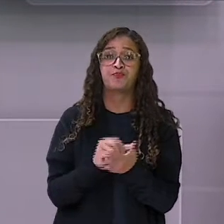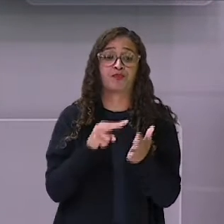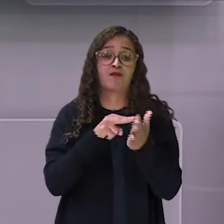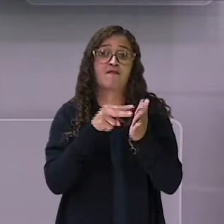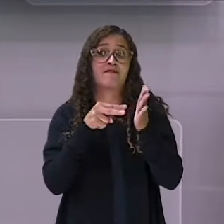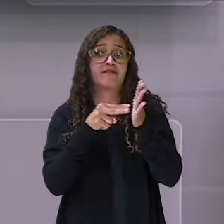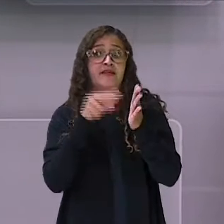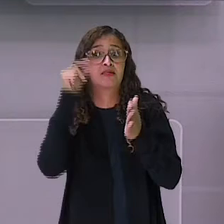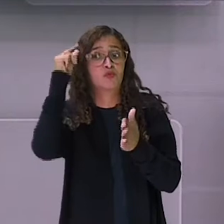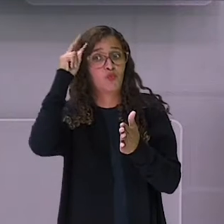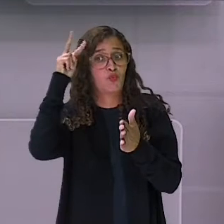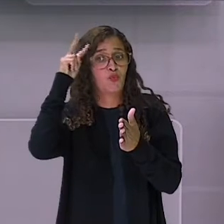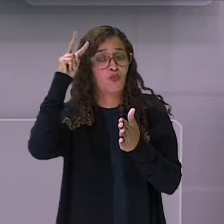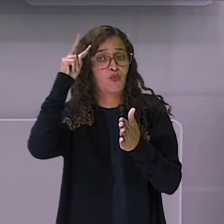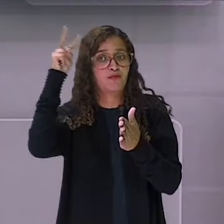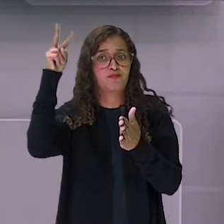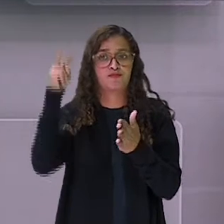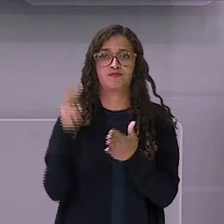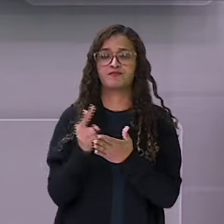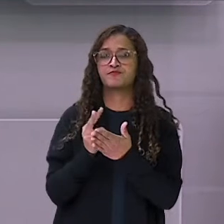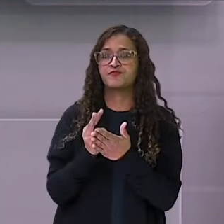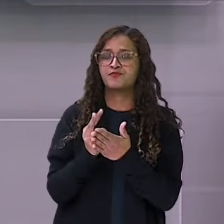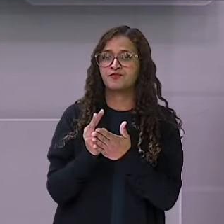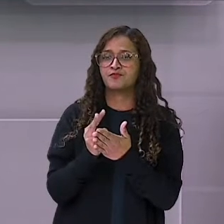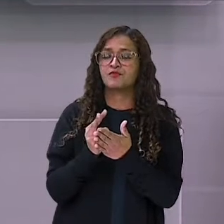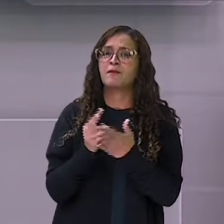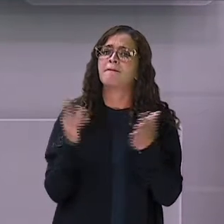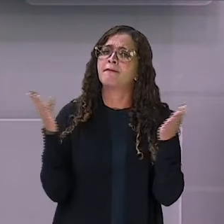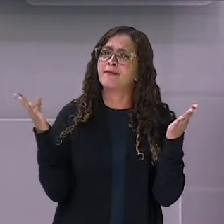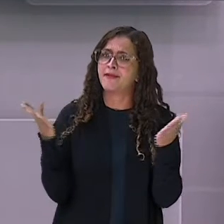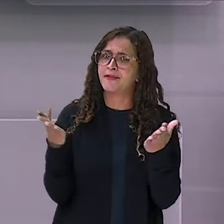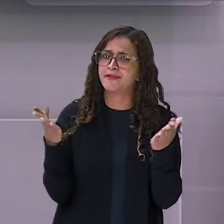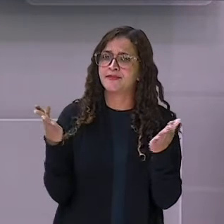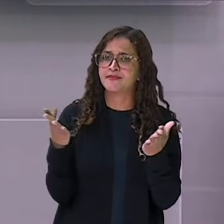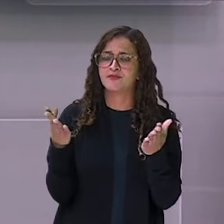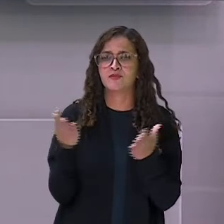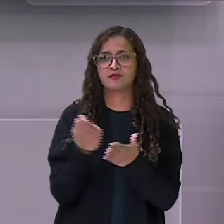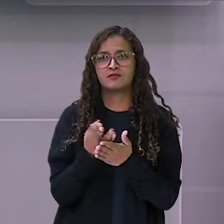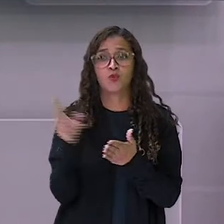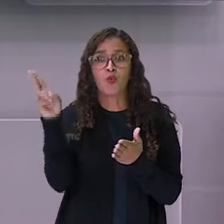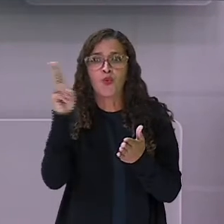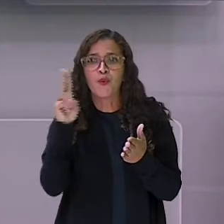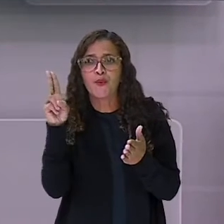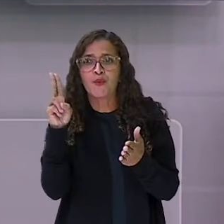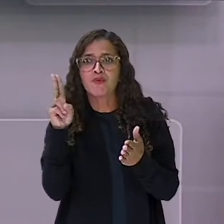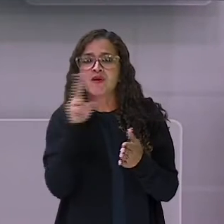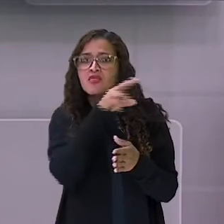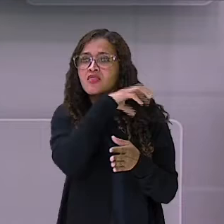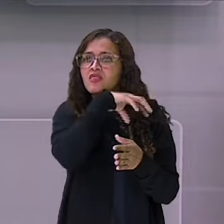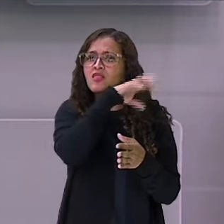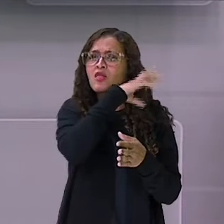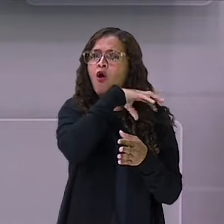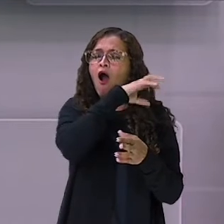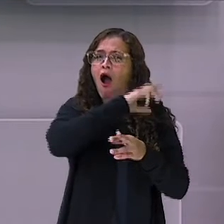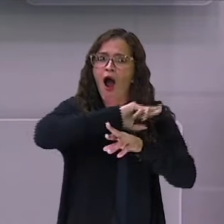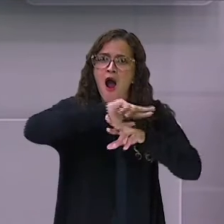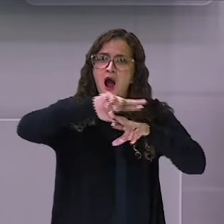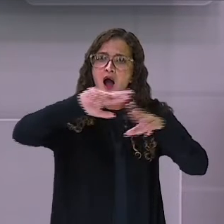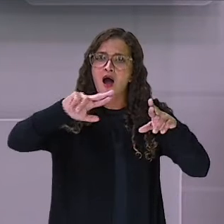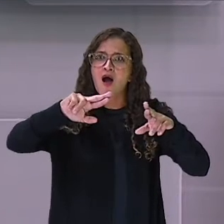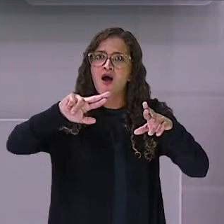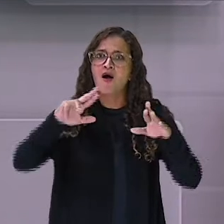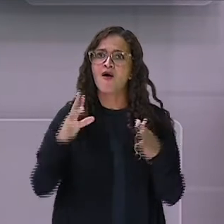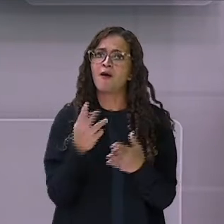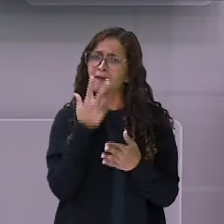Sim, é uma história. Só que essa história, ela usa animais, que eles se